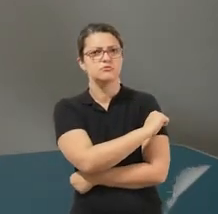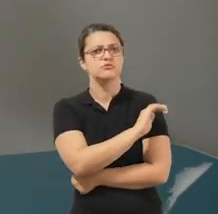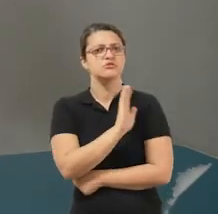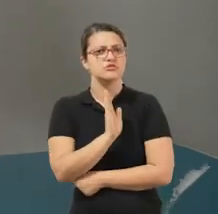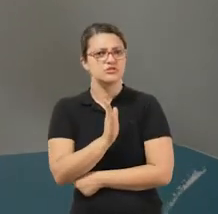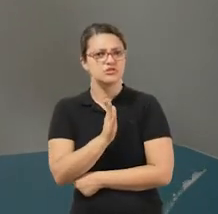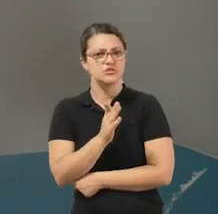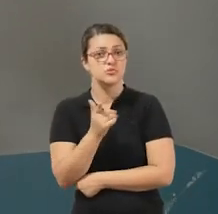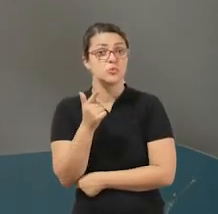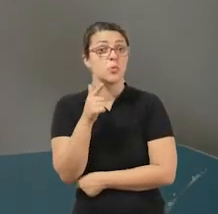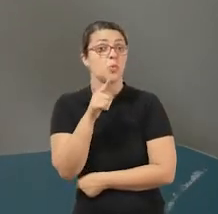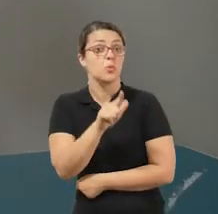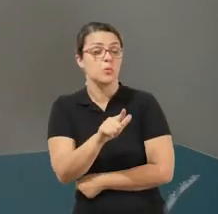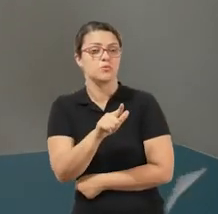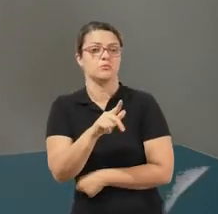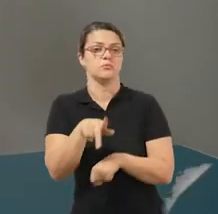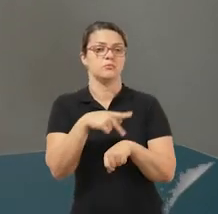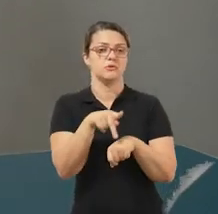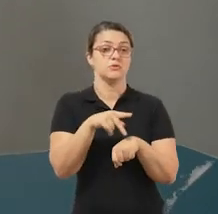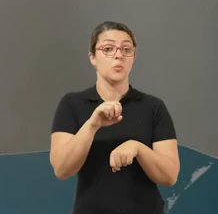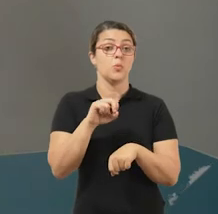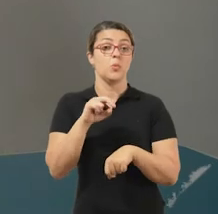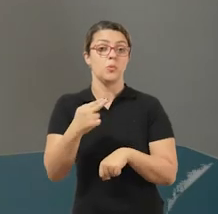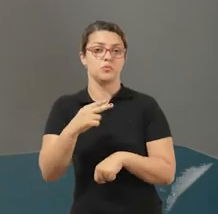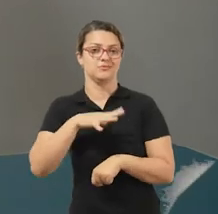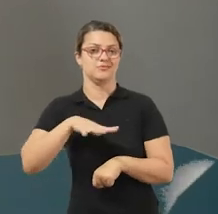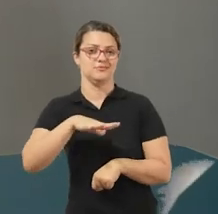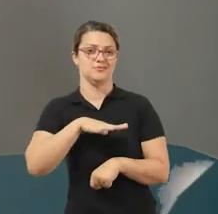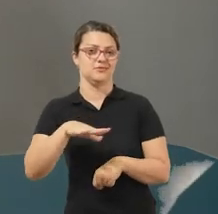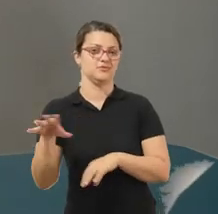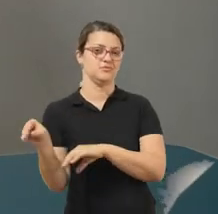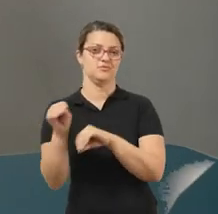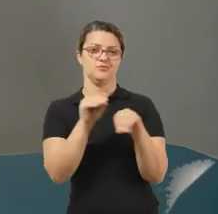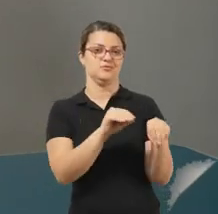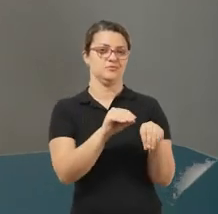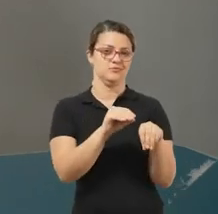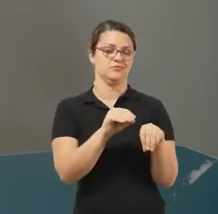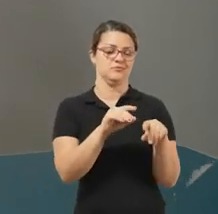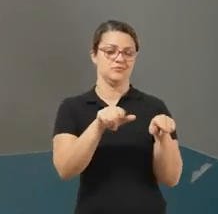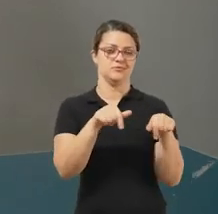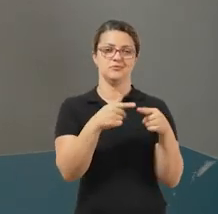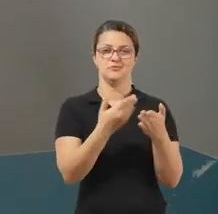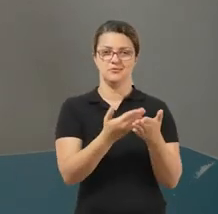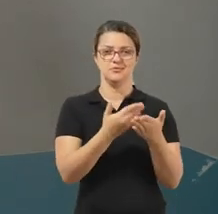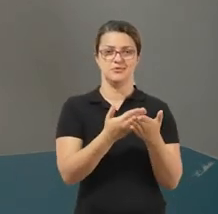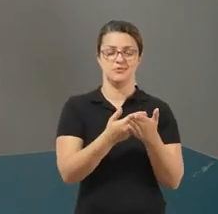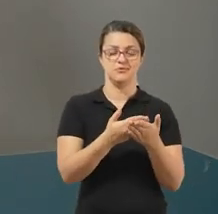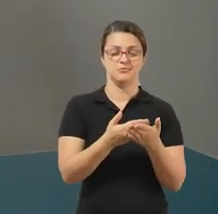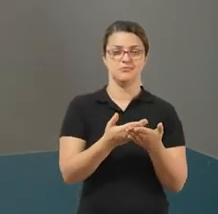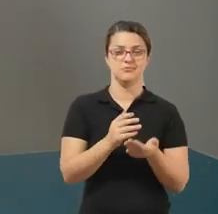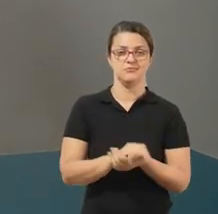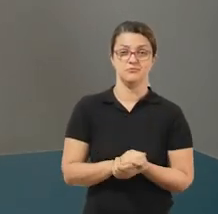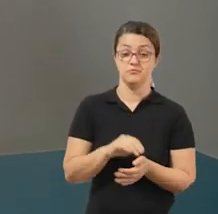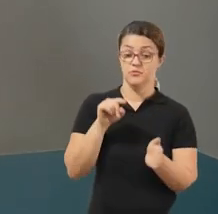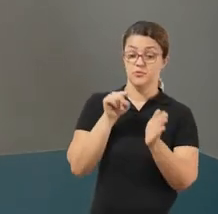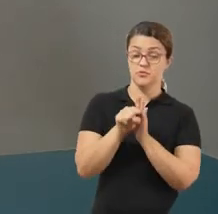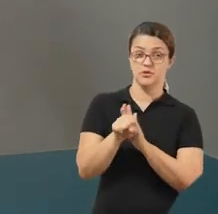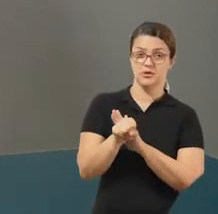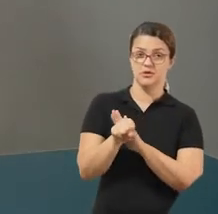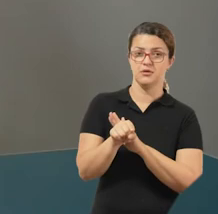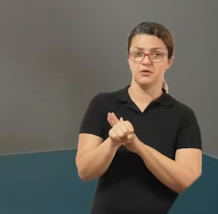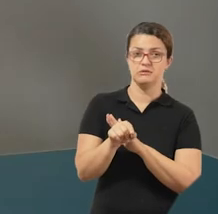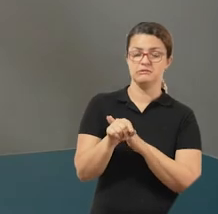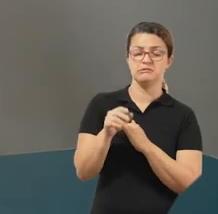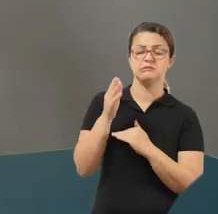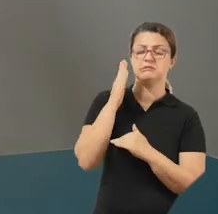de algum outro país, de alguma outra cidade e é nesse intuito que a nossa atividade, ela vem. Ela vai perguntar para você questões como